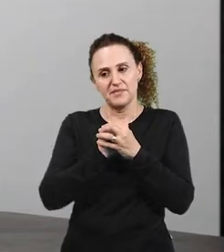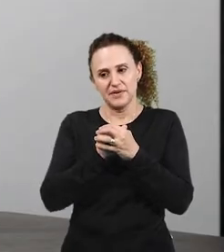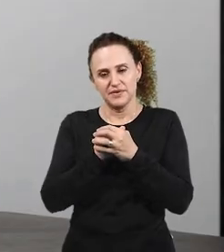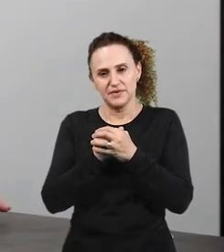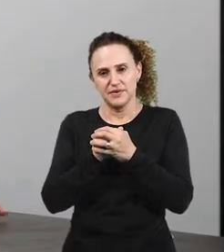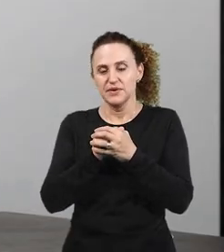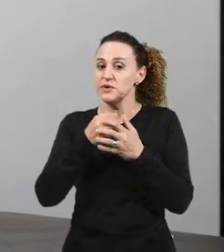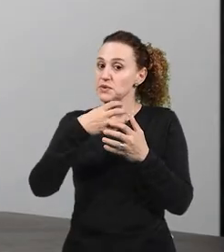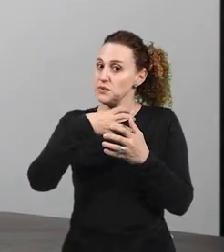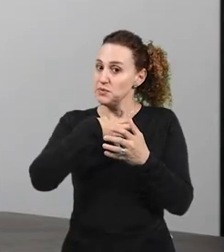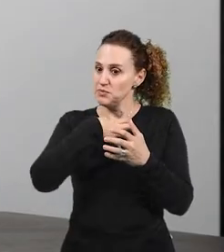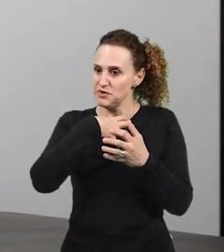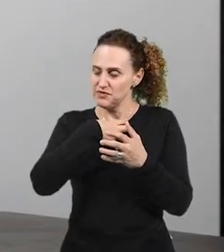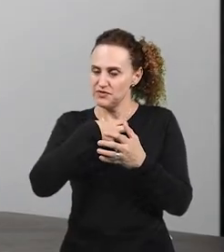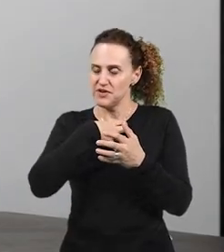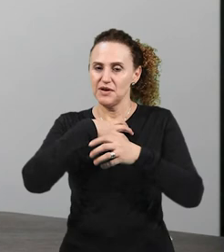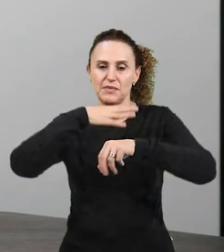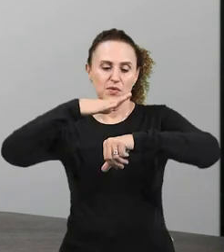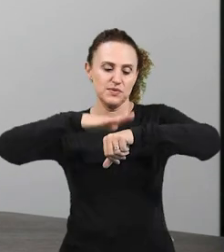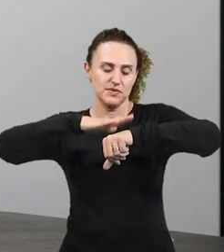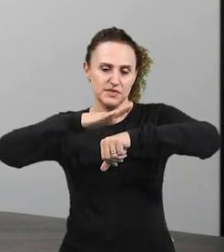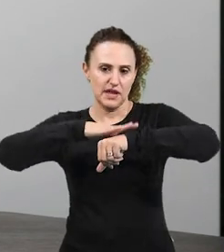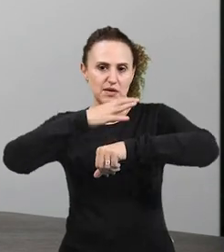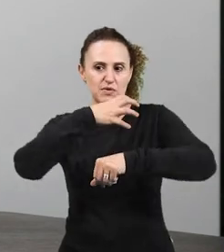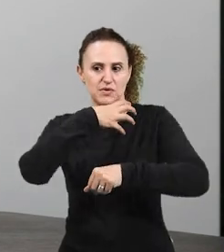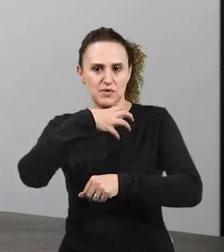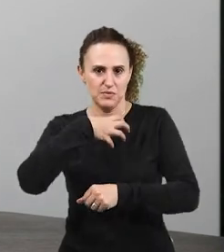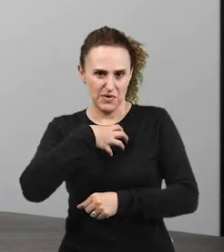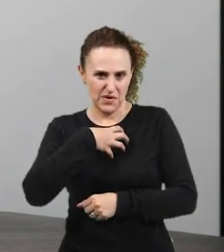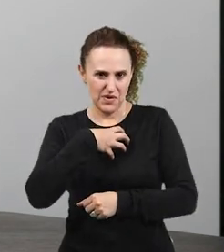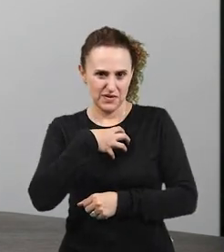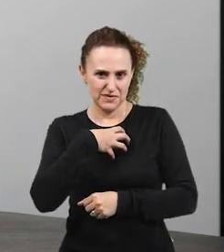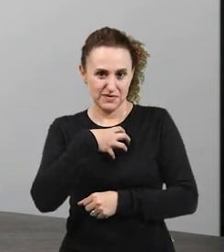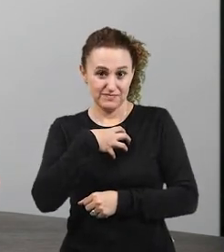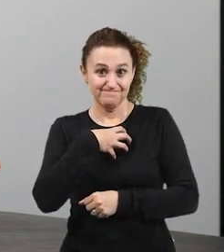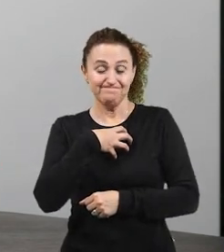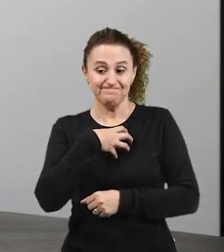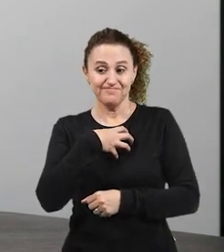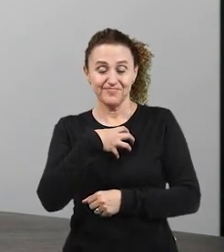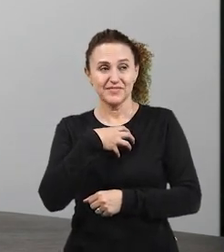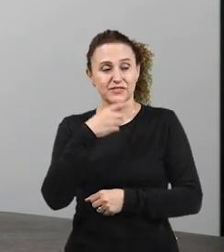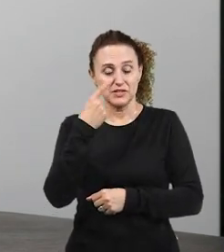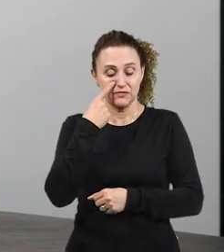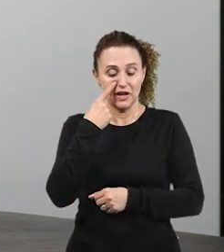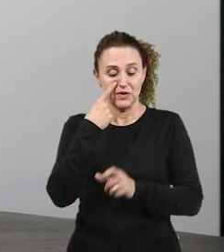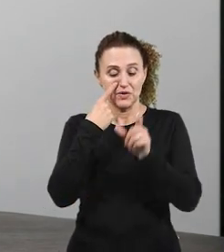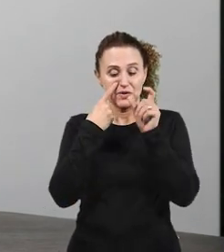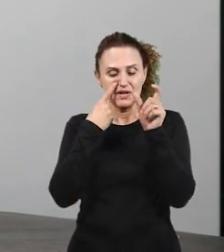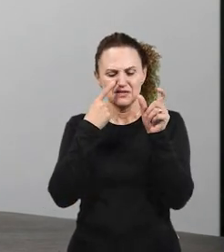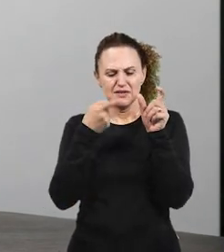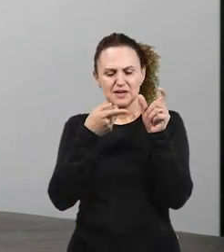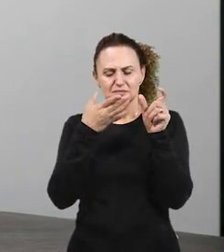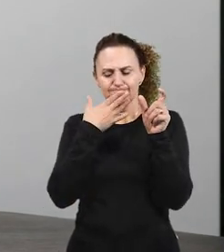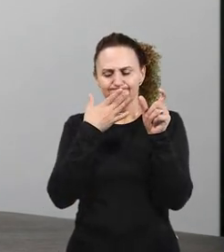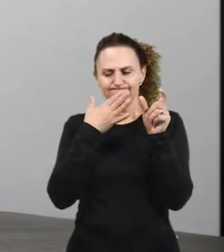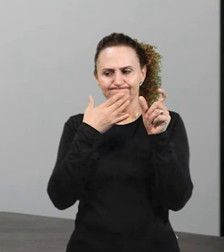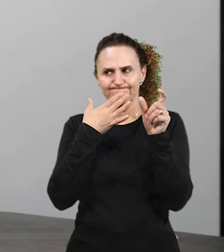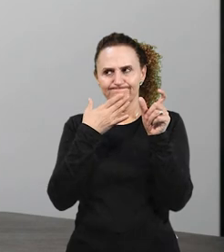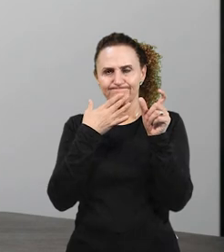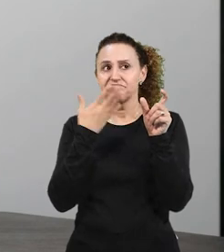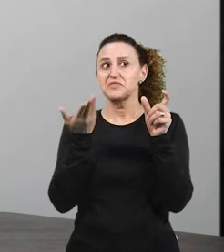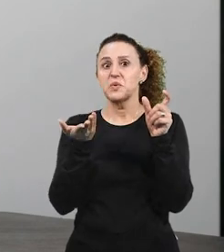os morfemas que indicam o tempo e modo, então, você vai estar diante de um verbo, você vai falar assim, ai, que tempo que tá?